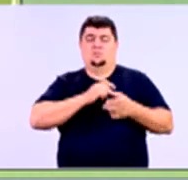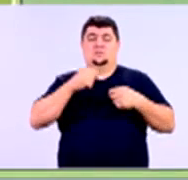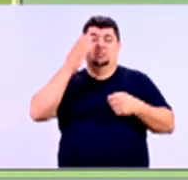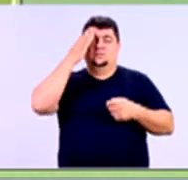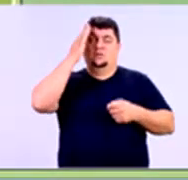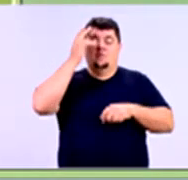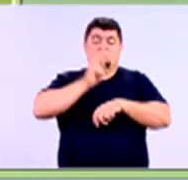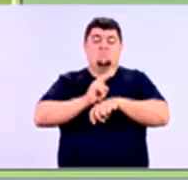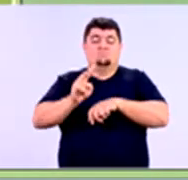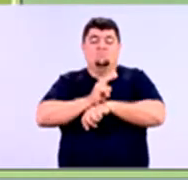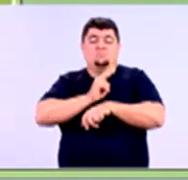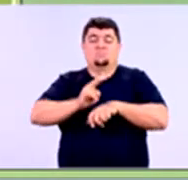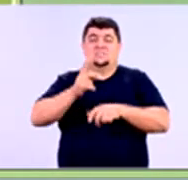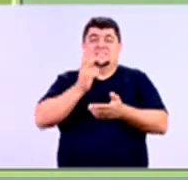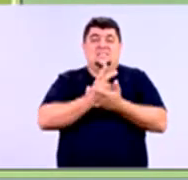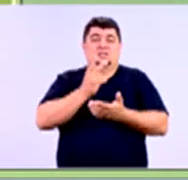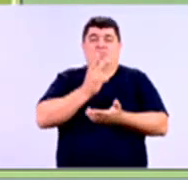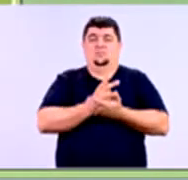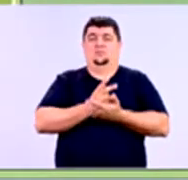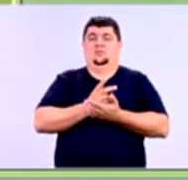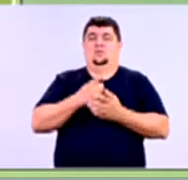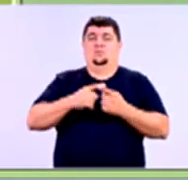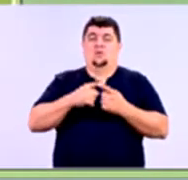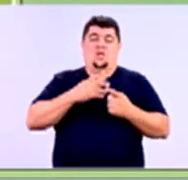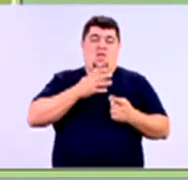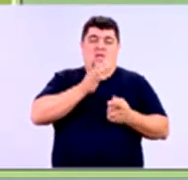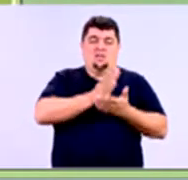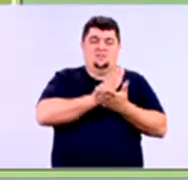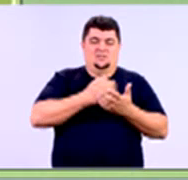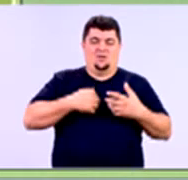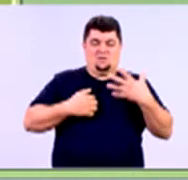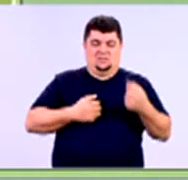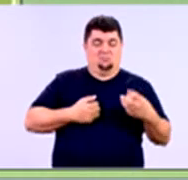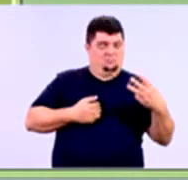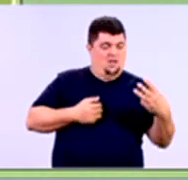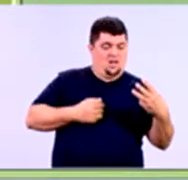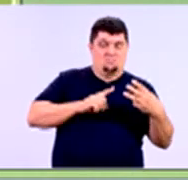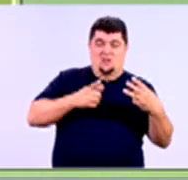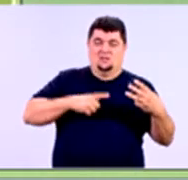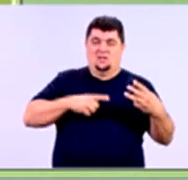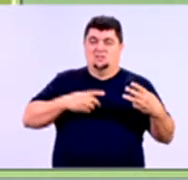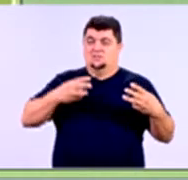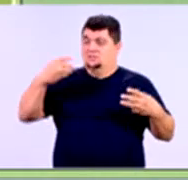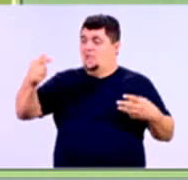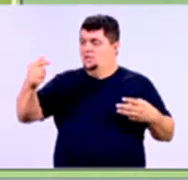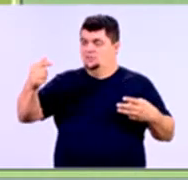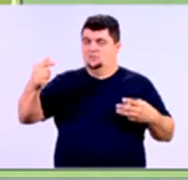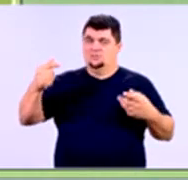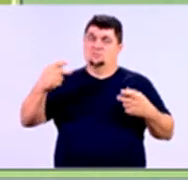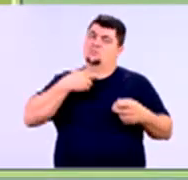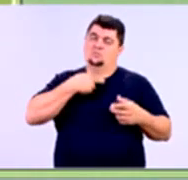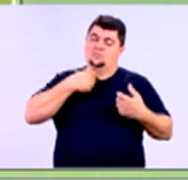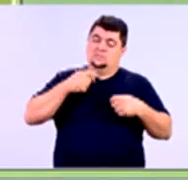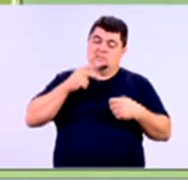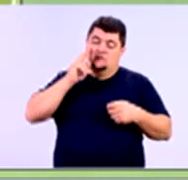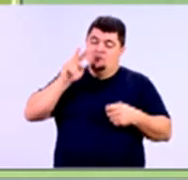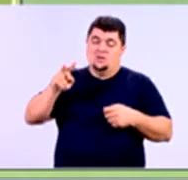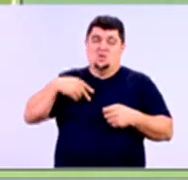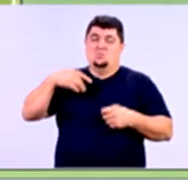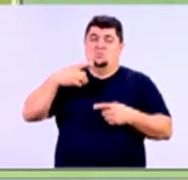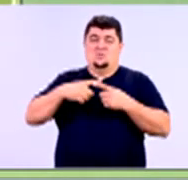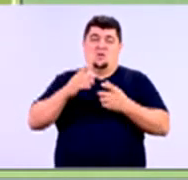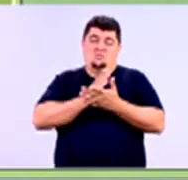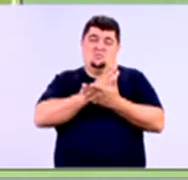7%, que é muito maior do que aquela que eu aceito, mas que eu não sei. Não sei onde eu estou agora porque eu não monitoro. Eu não